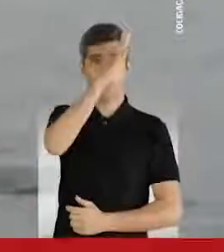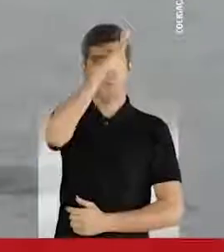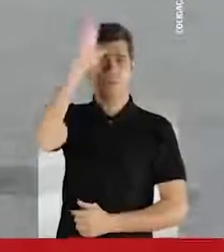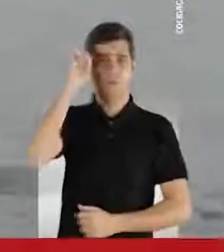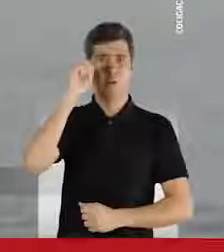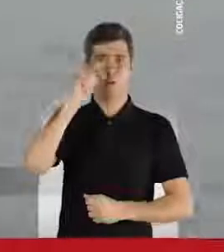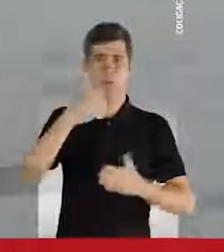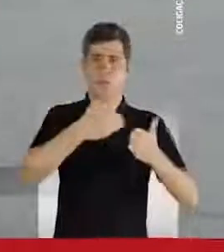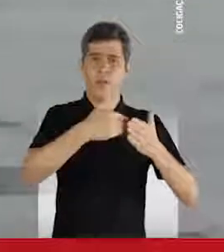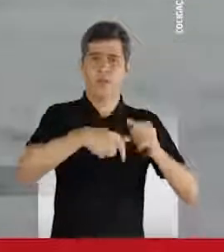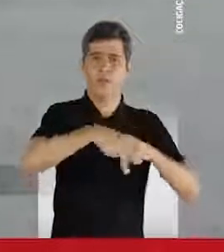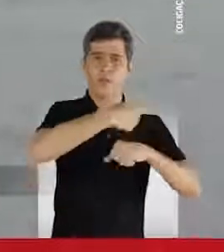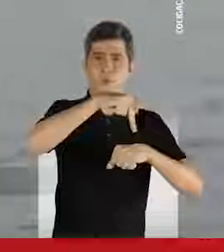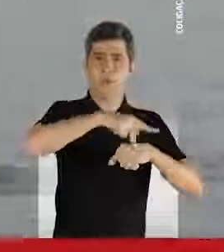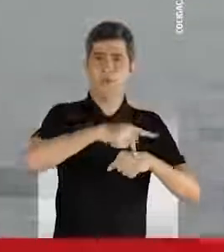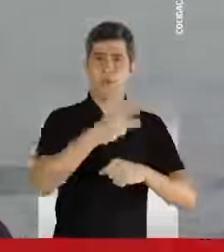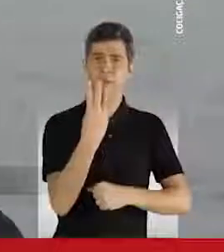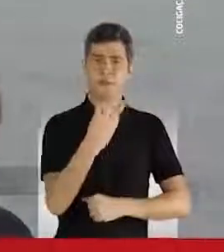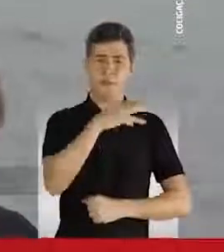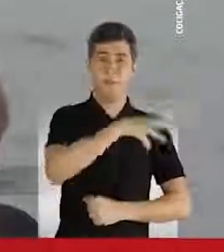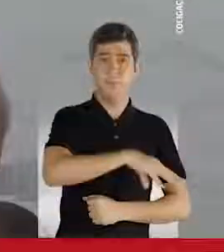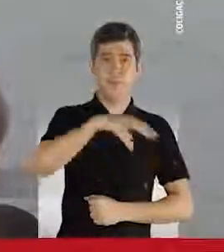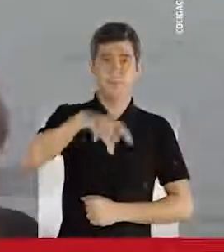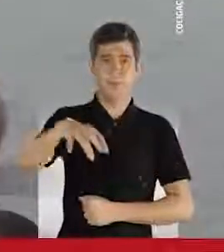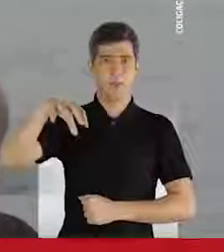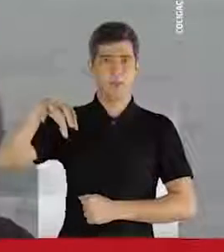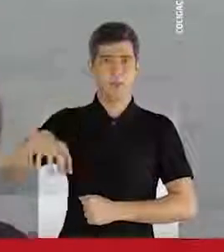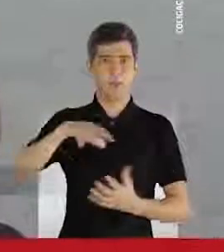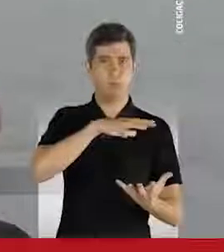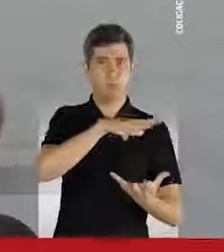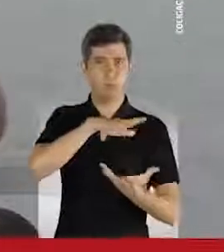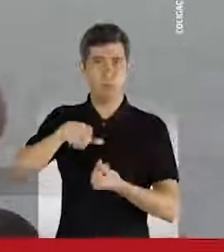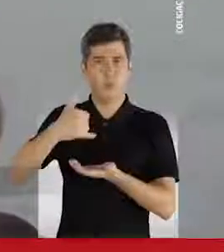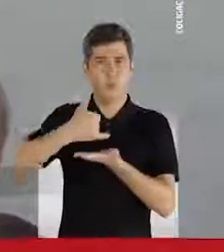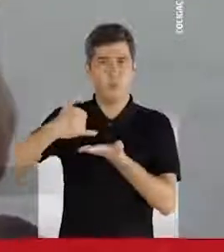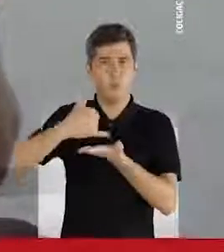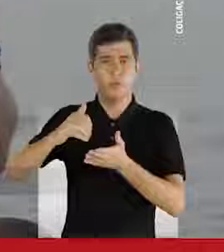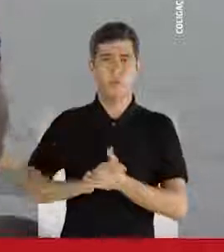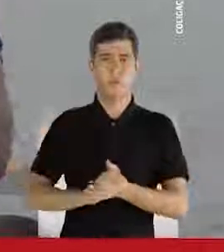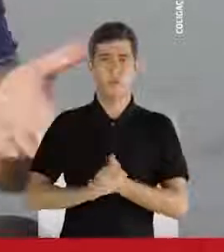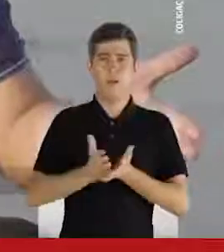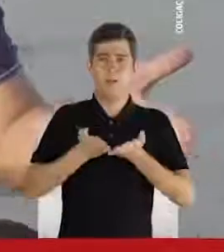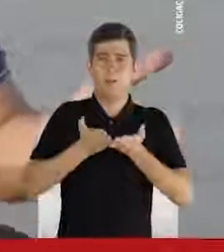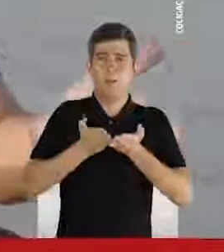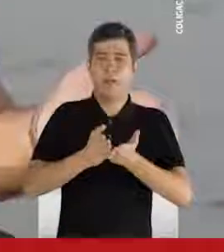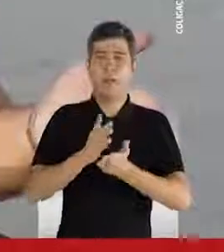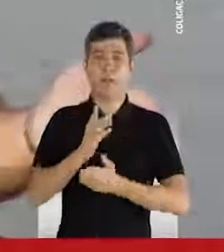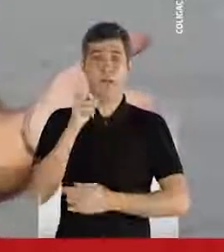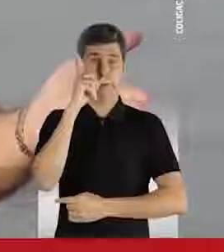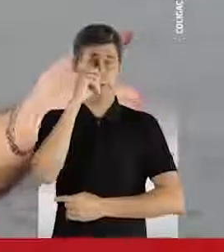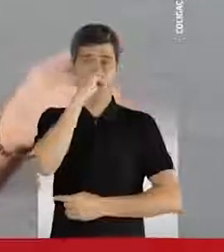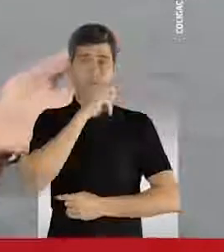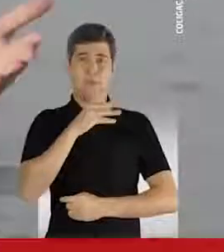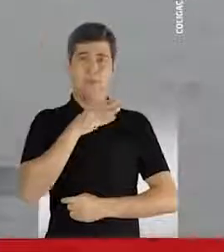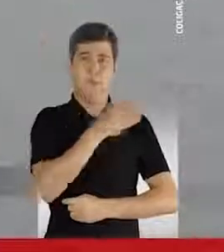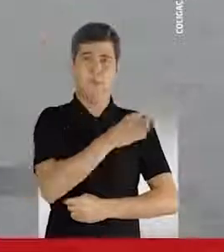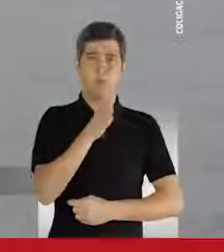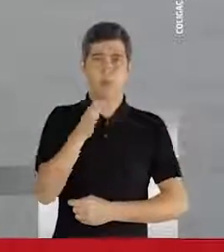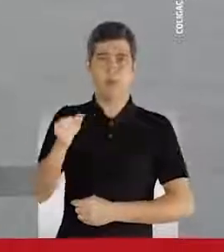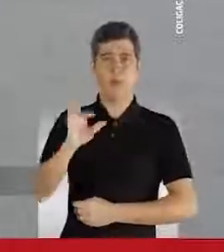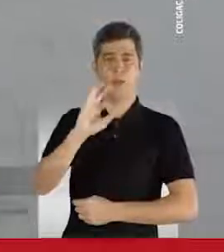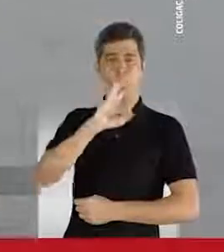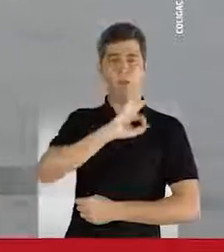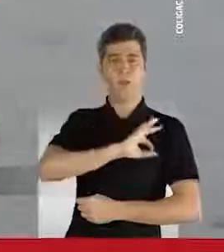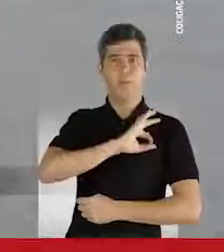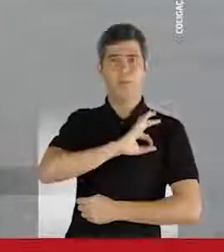O Amazonas faz fronteira com os três maiores produtores de droga do mundo. Nossas lanchas não têm blindagem, nossos